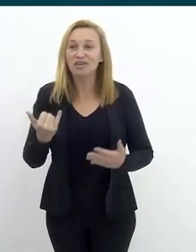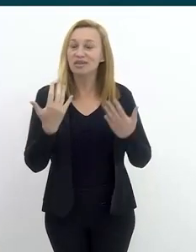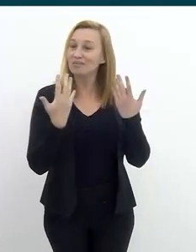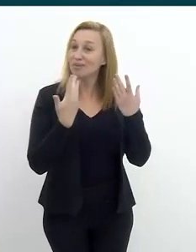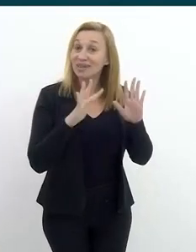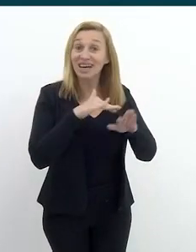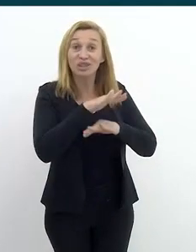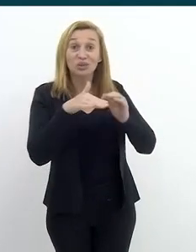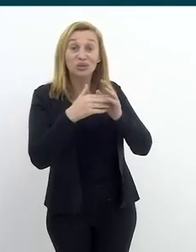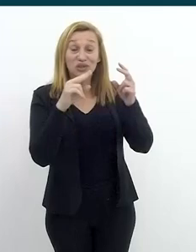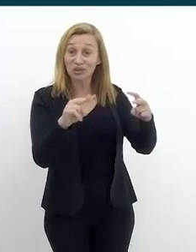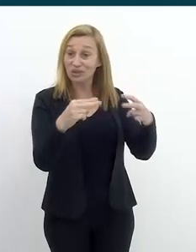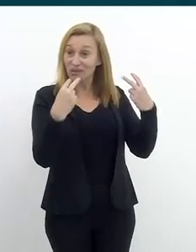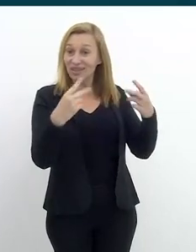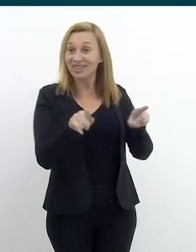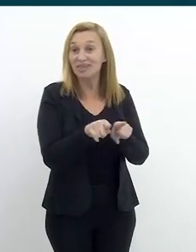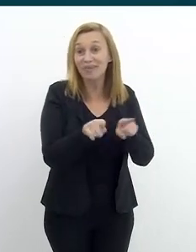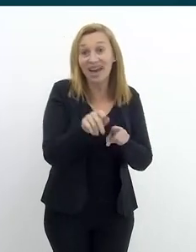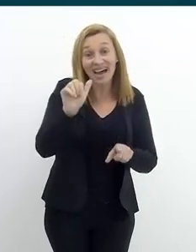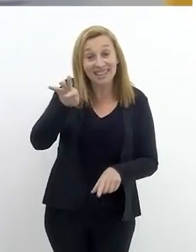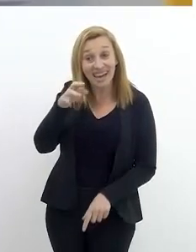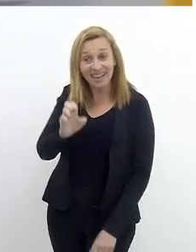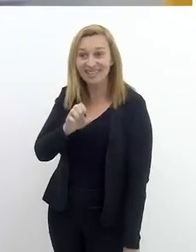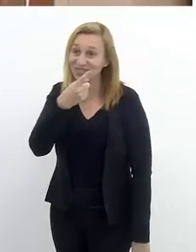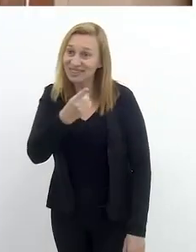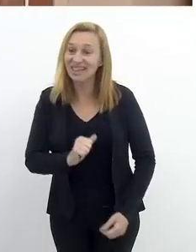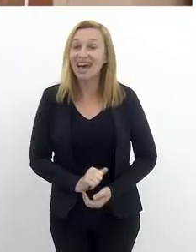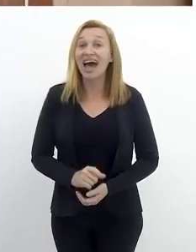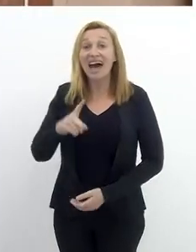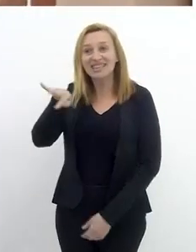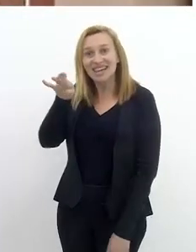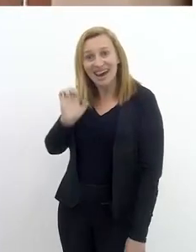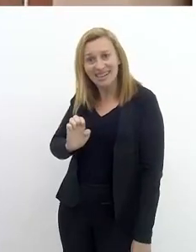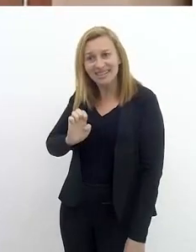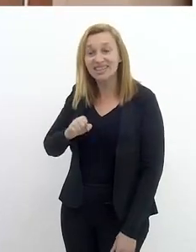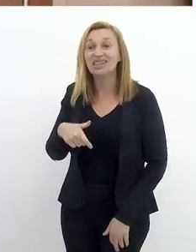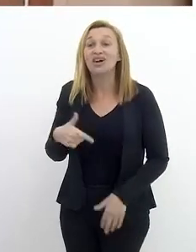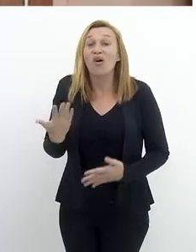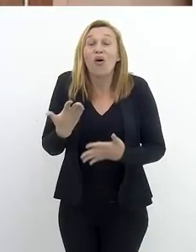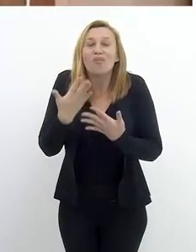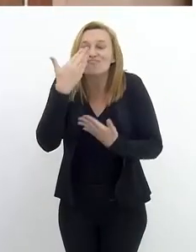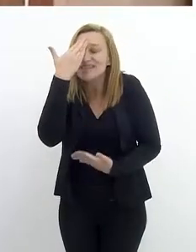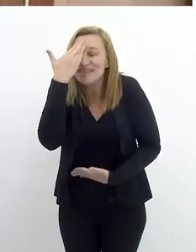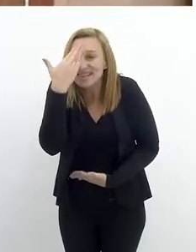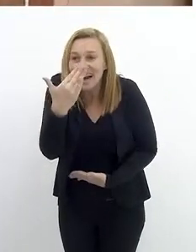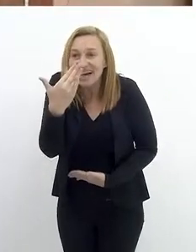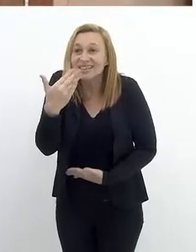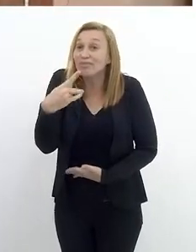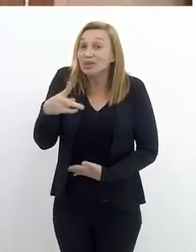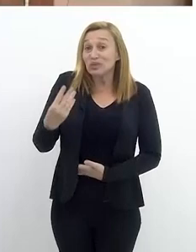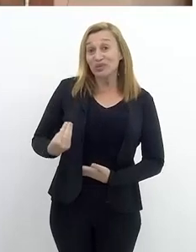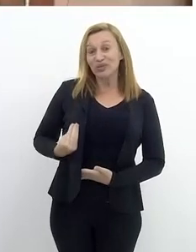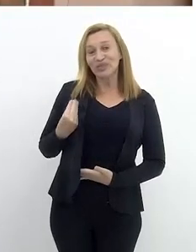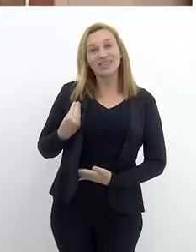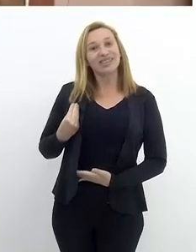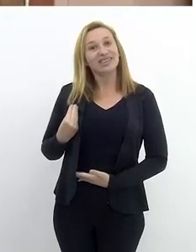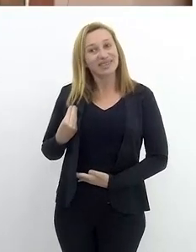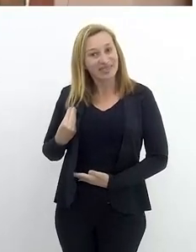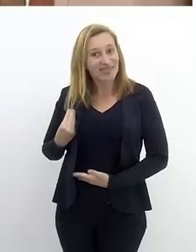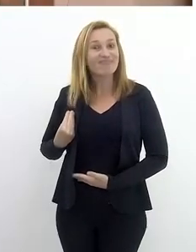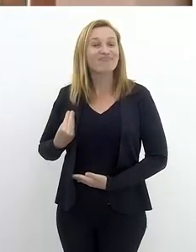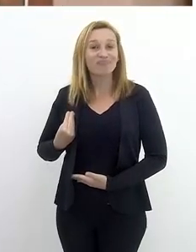estamos assistindo e todas, e também a Adriane e você. Adriane, muitíssimo obrigado pela presença,